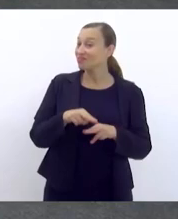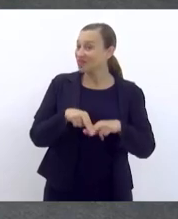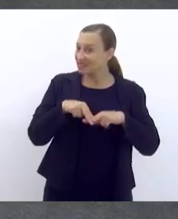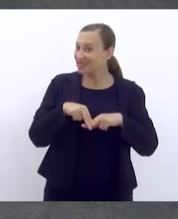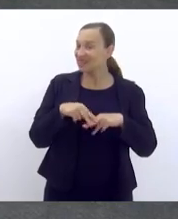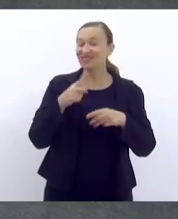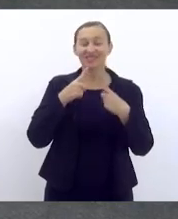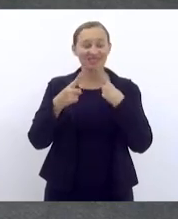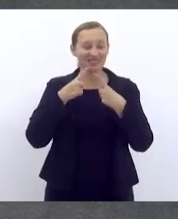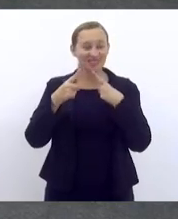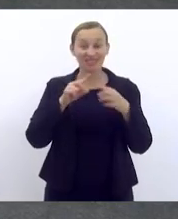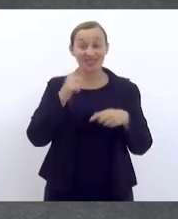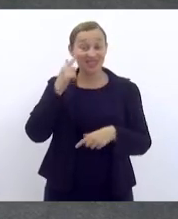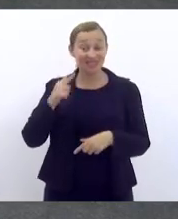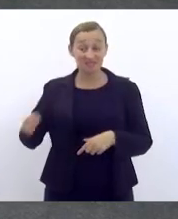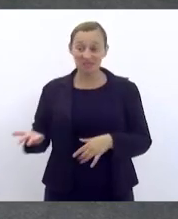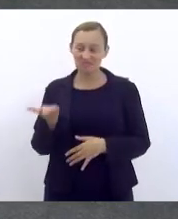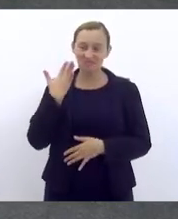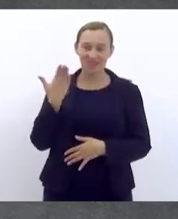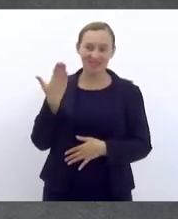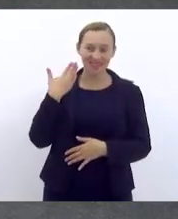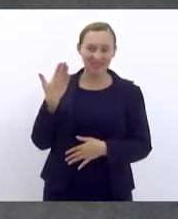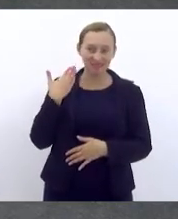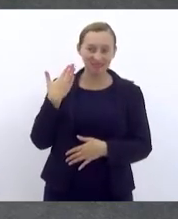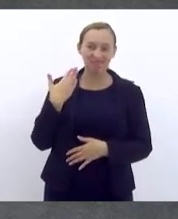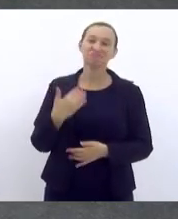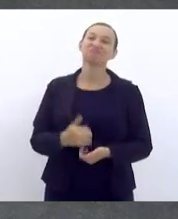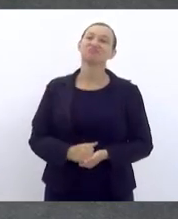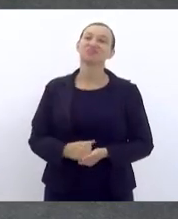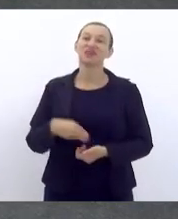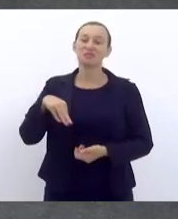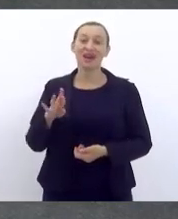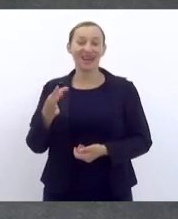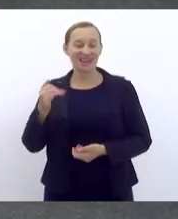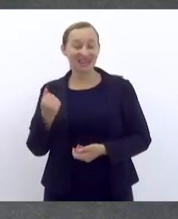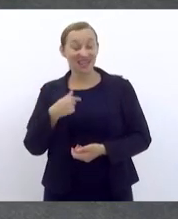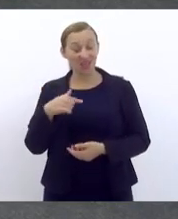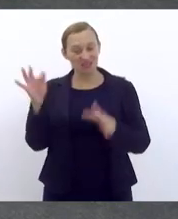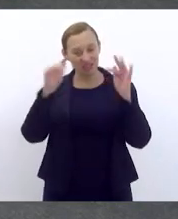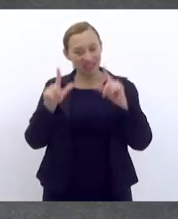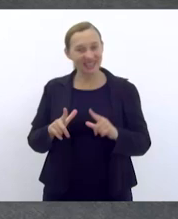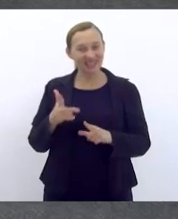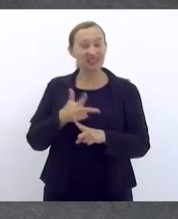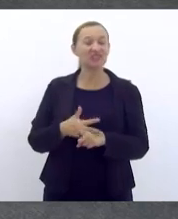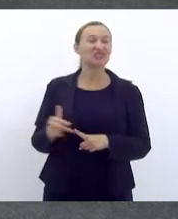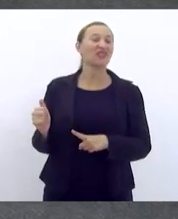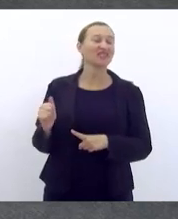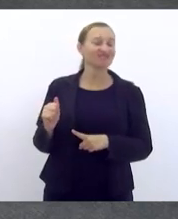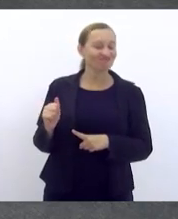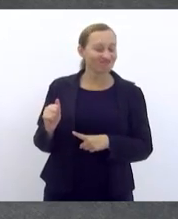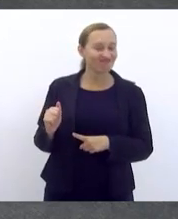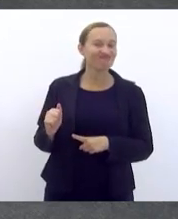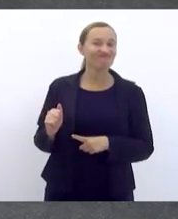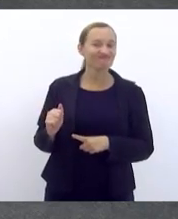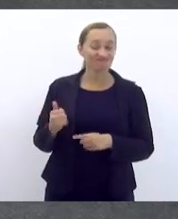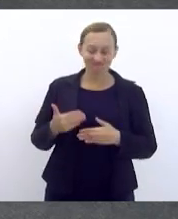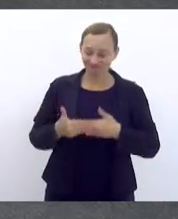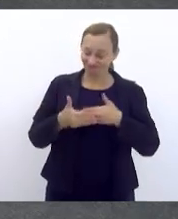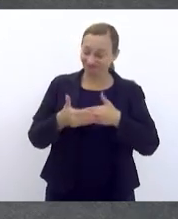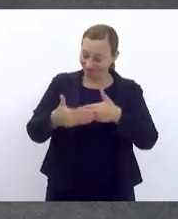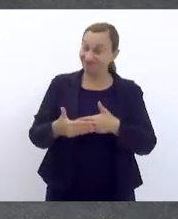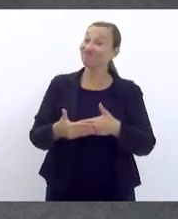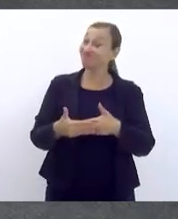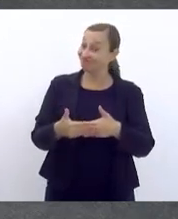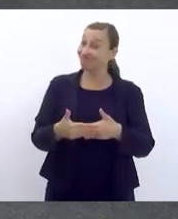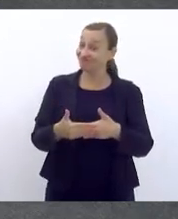discussão na semana passada e, Marina, estou muito feliz. É uma vitória, pelo menos um avanço, uma